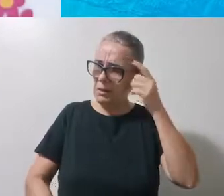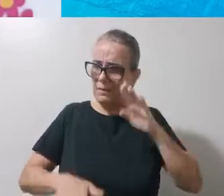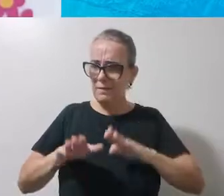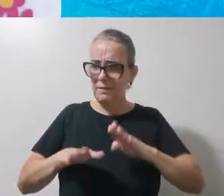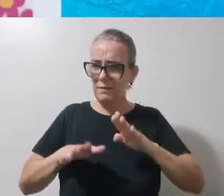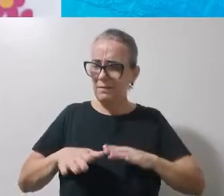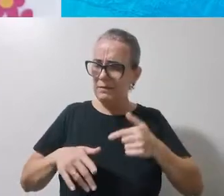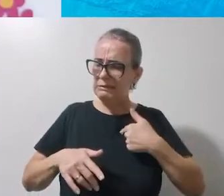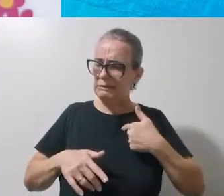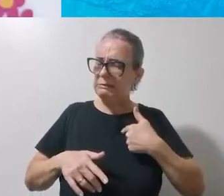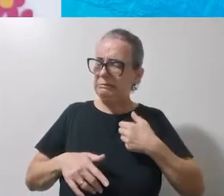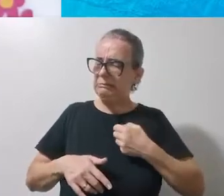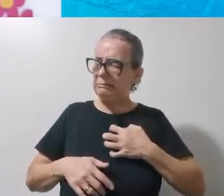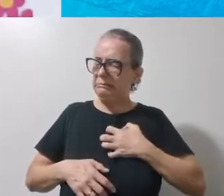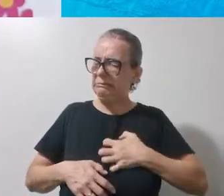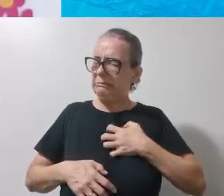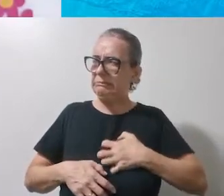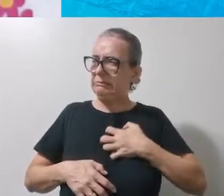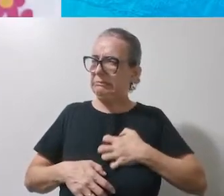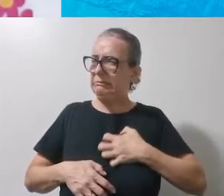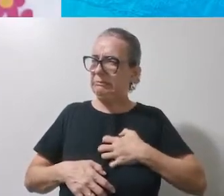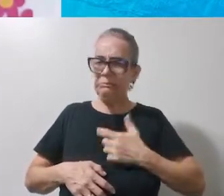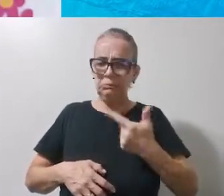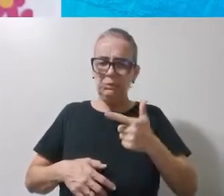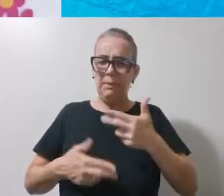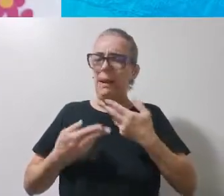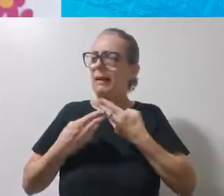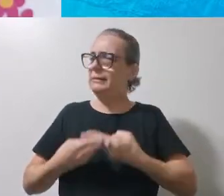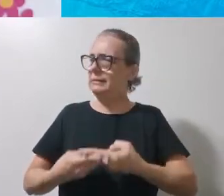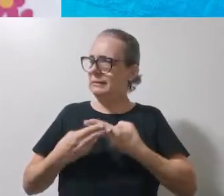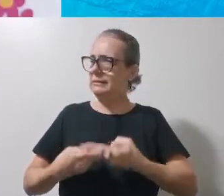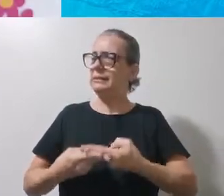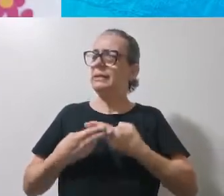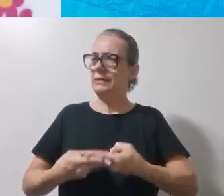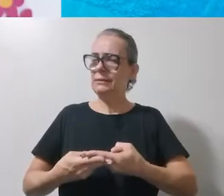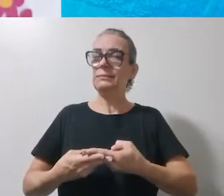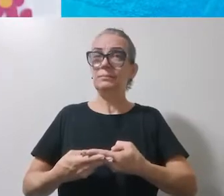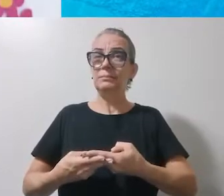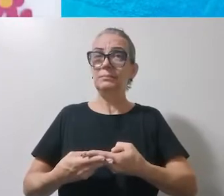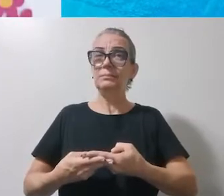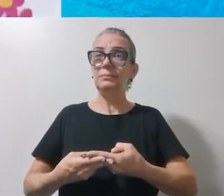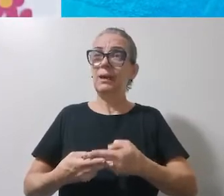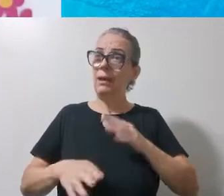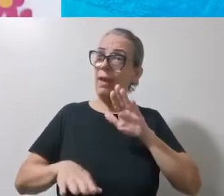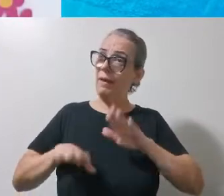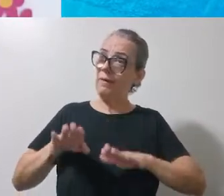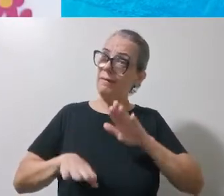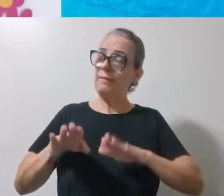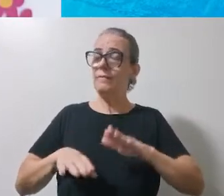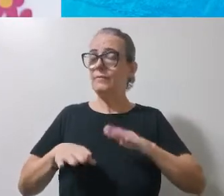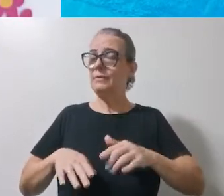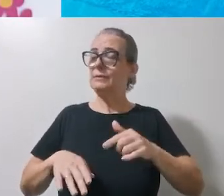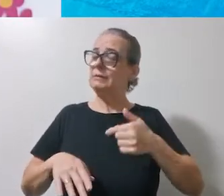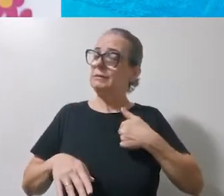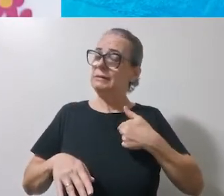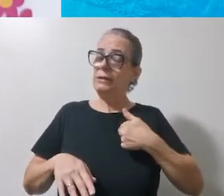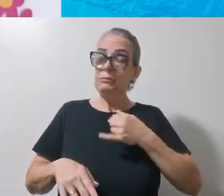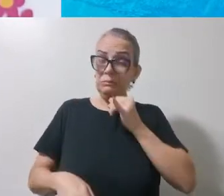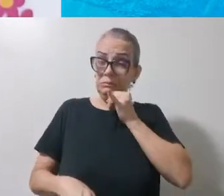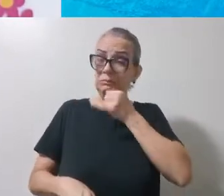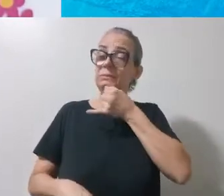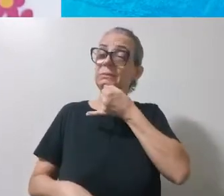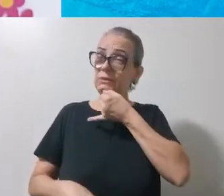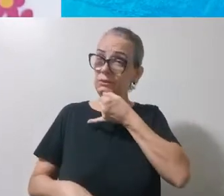fico muito aborrecida e não tenho paciência. Algumas vezes eu fico até triste.